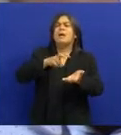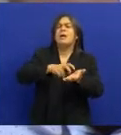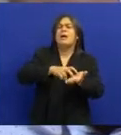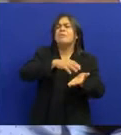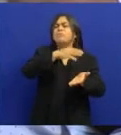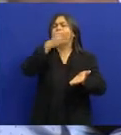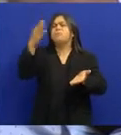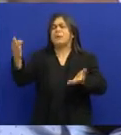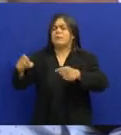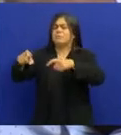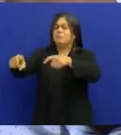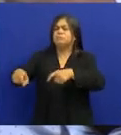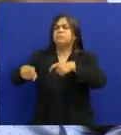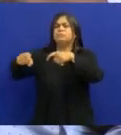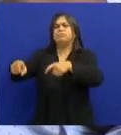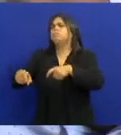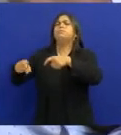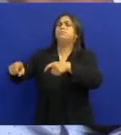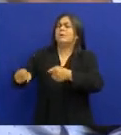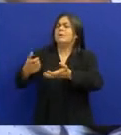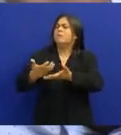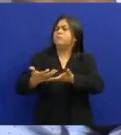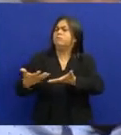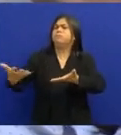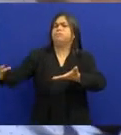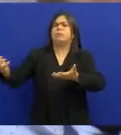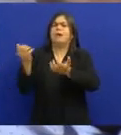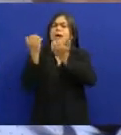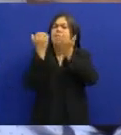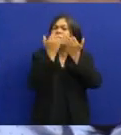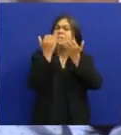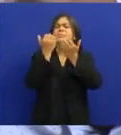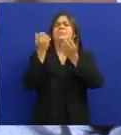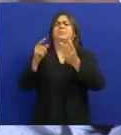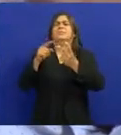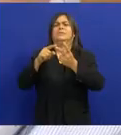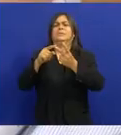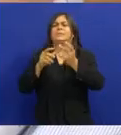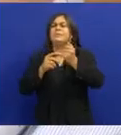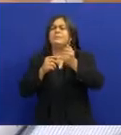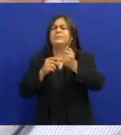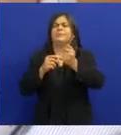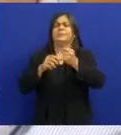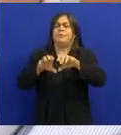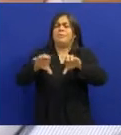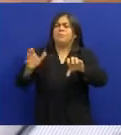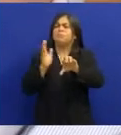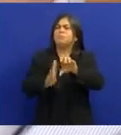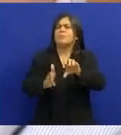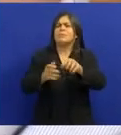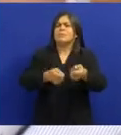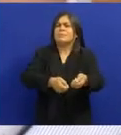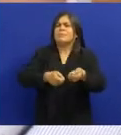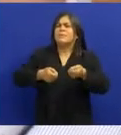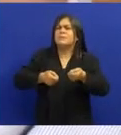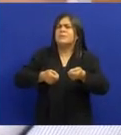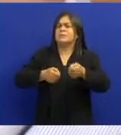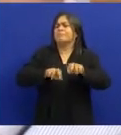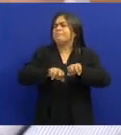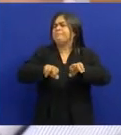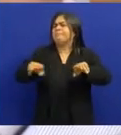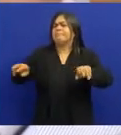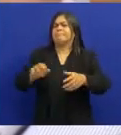plantações Aquelas culturas de sobrevivência O milho, o feijão, o inhame, a macaxeira A